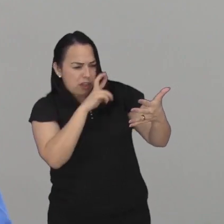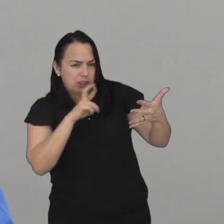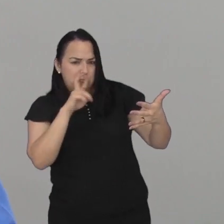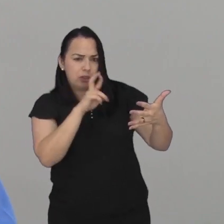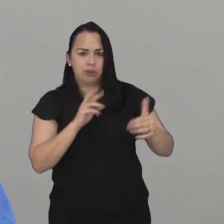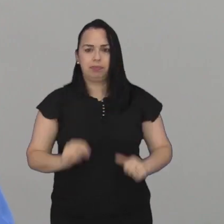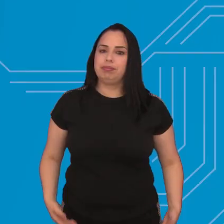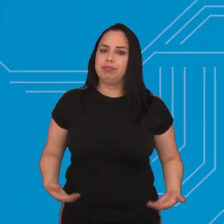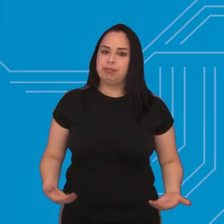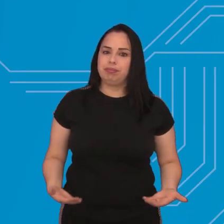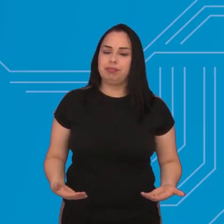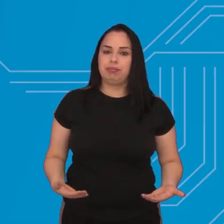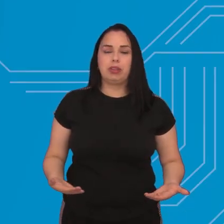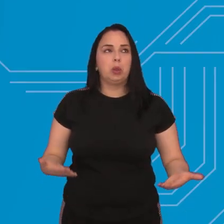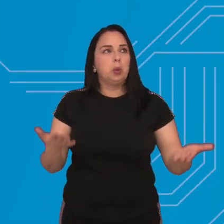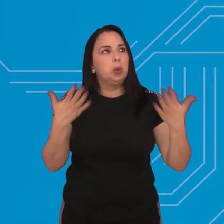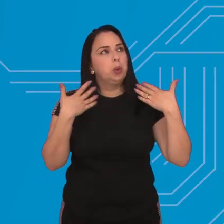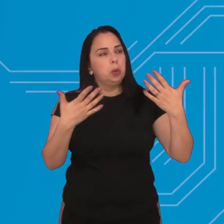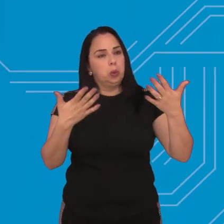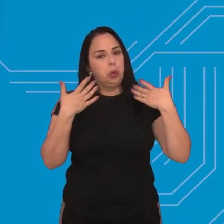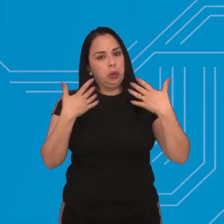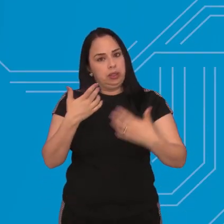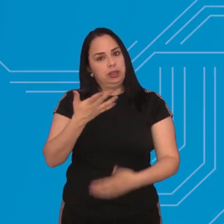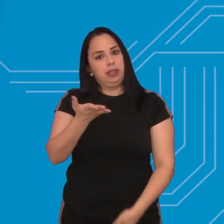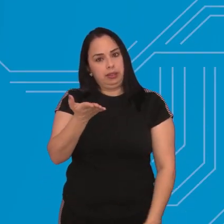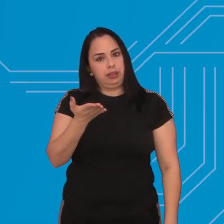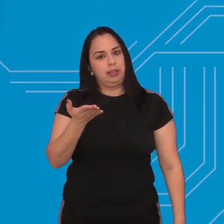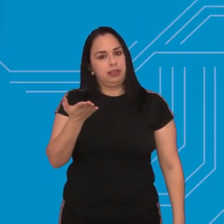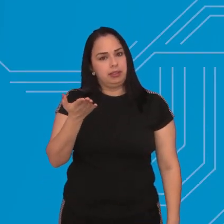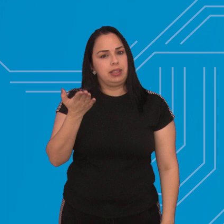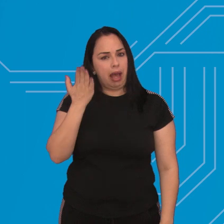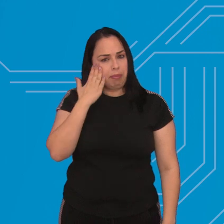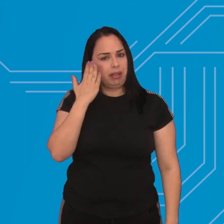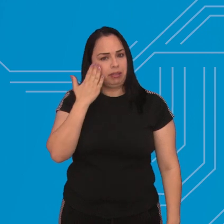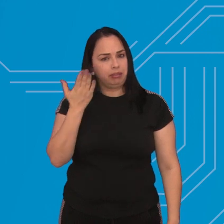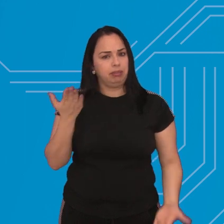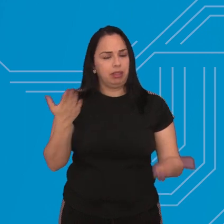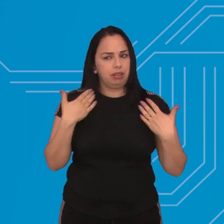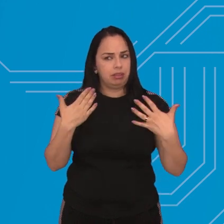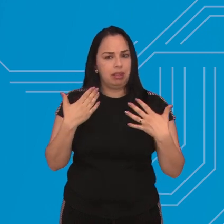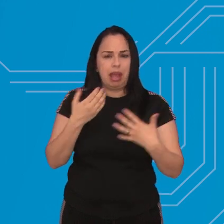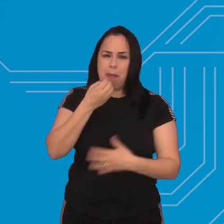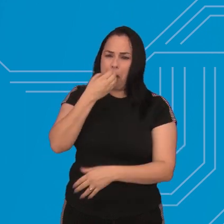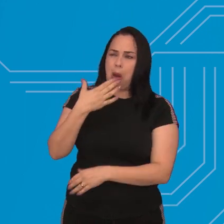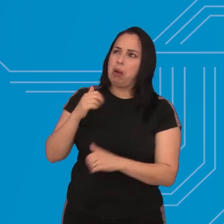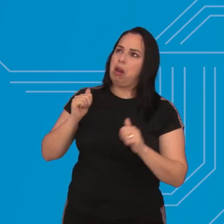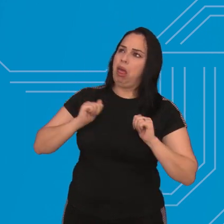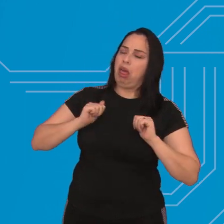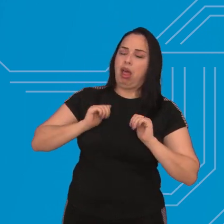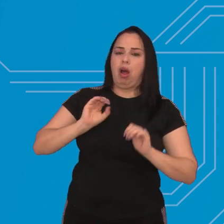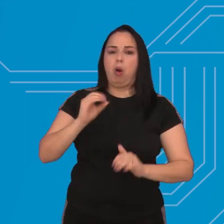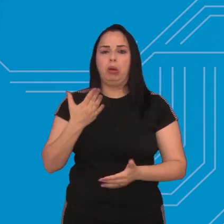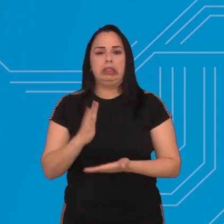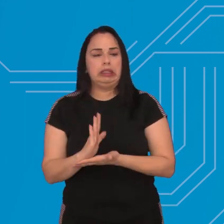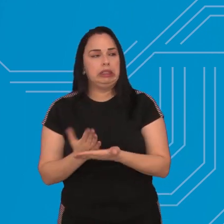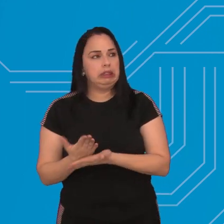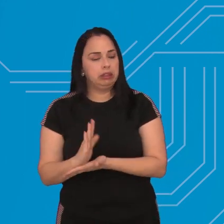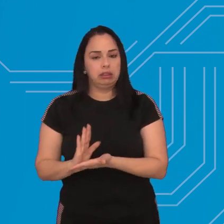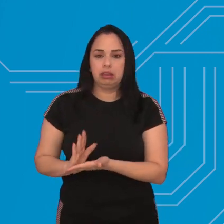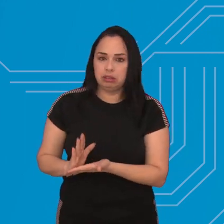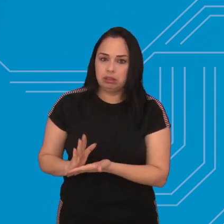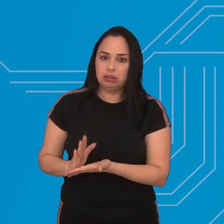com o dinheiro público E nesse calorzão todo como você tem passado está conseguindo ficar de burro ou bateu aquele incômodo e